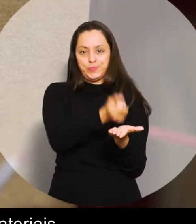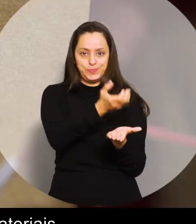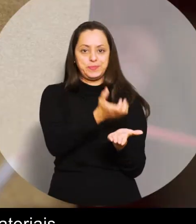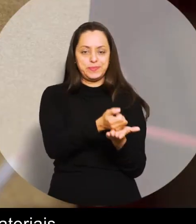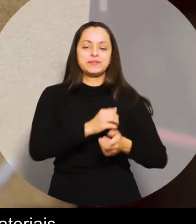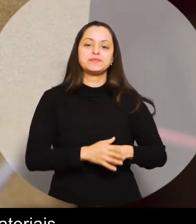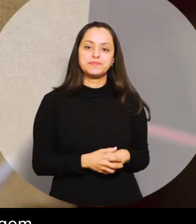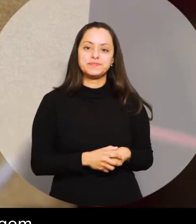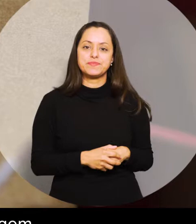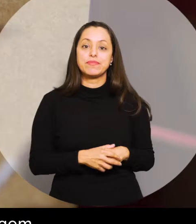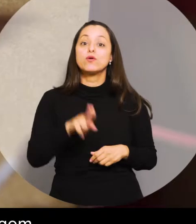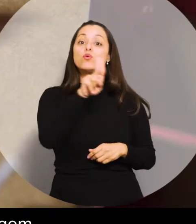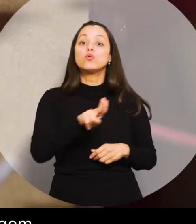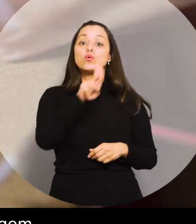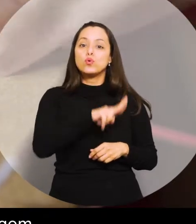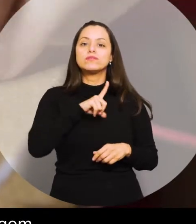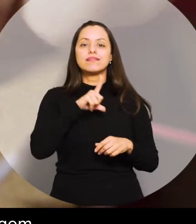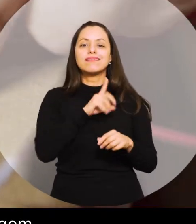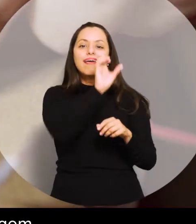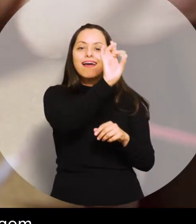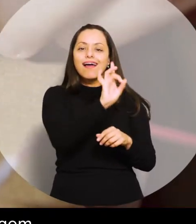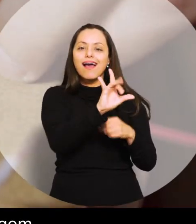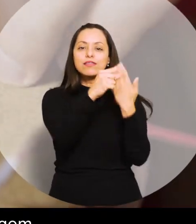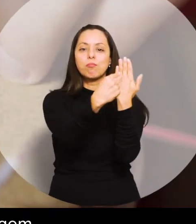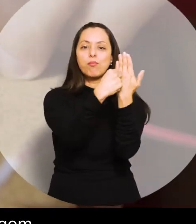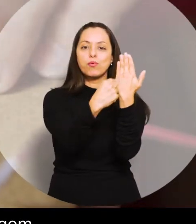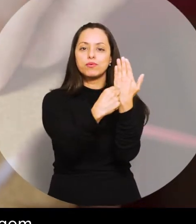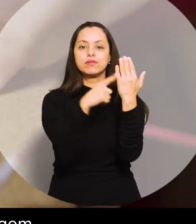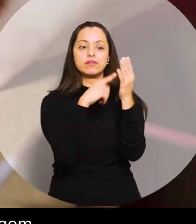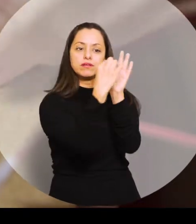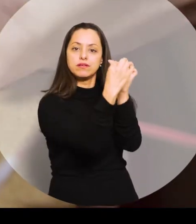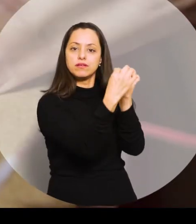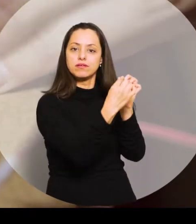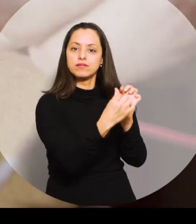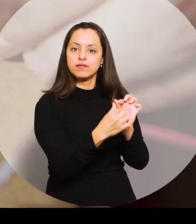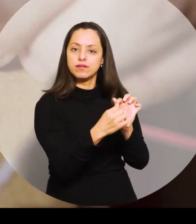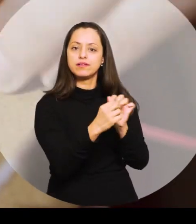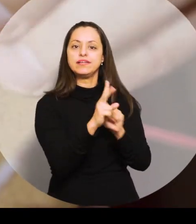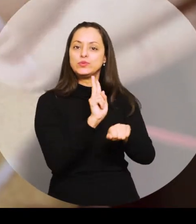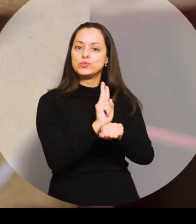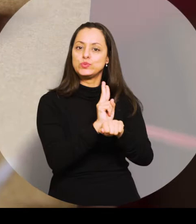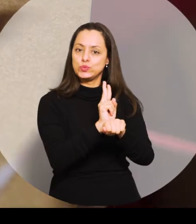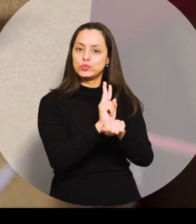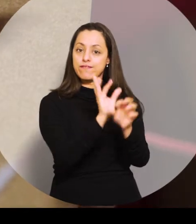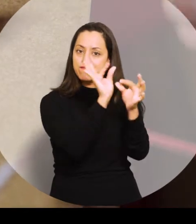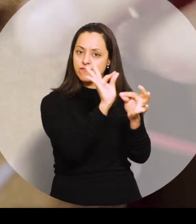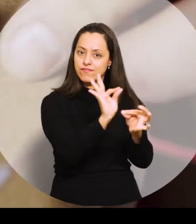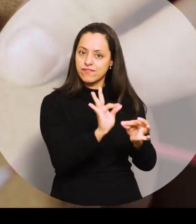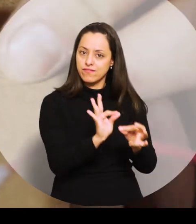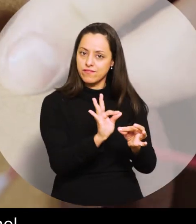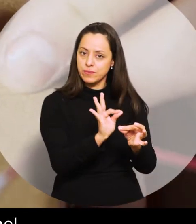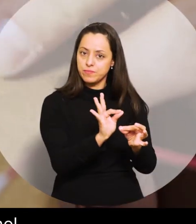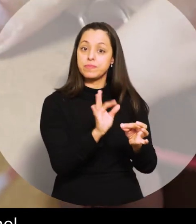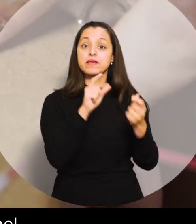lista de materiais. A gente vai utilizar um botão de rosca para montagem. A insere ele dentro do orifício